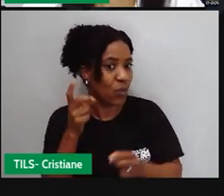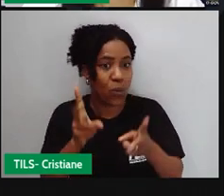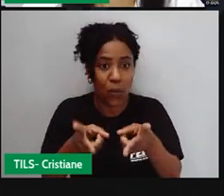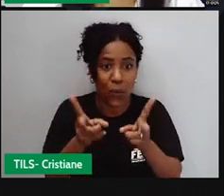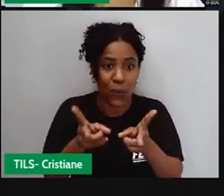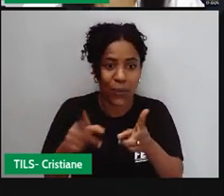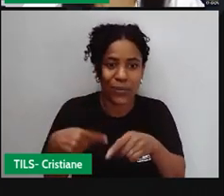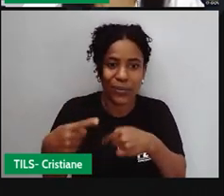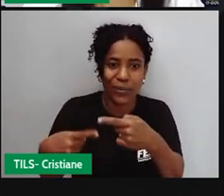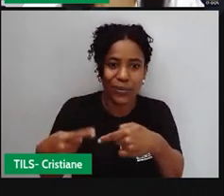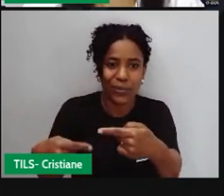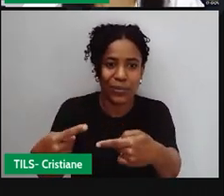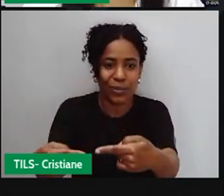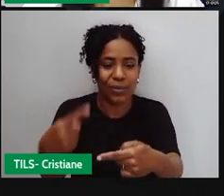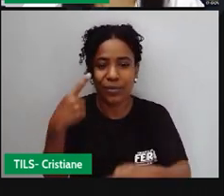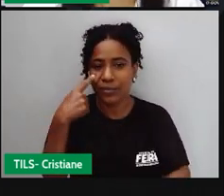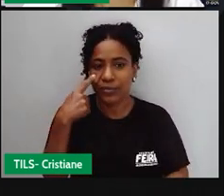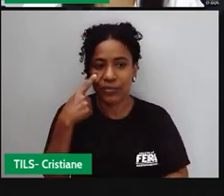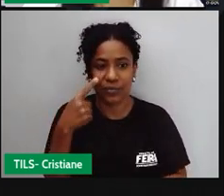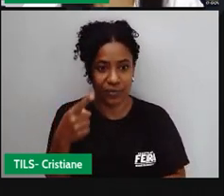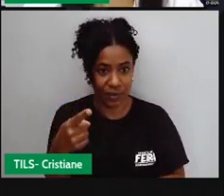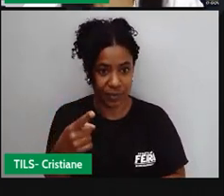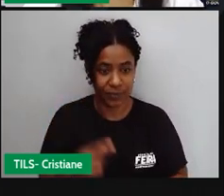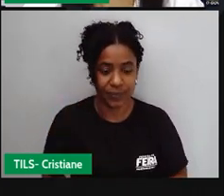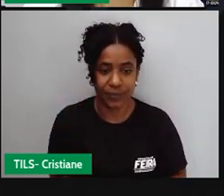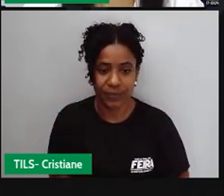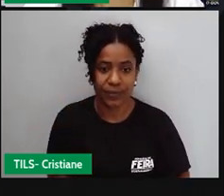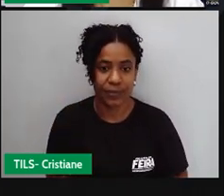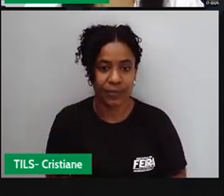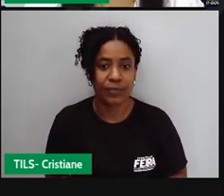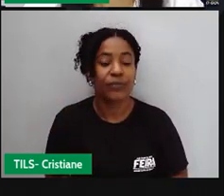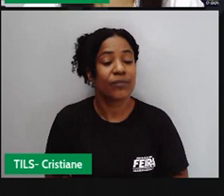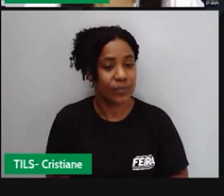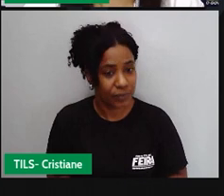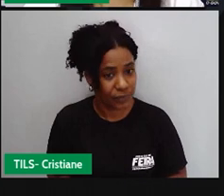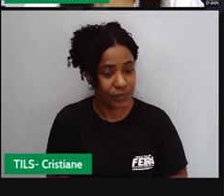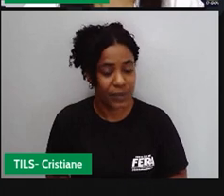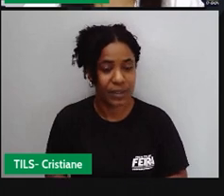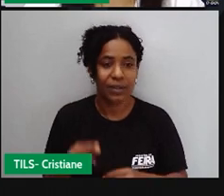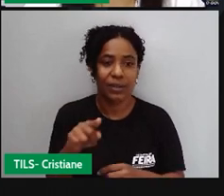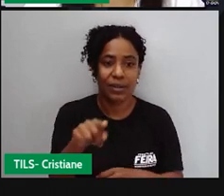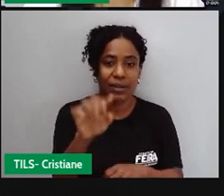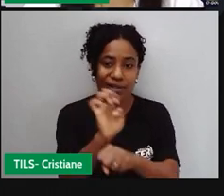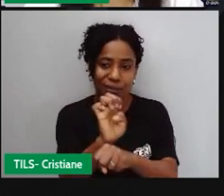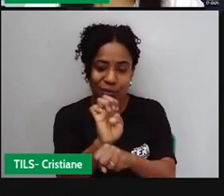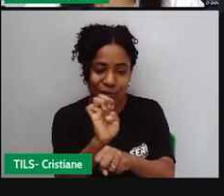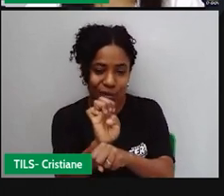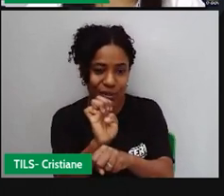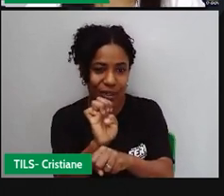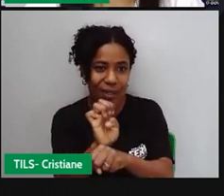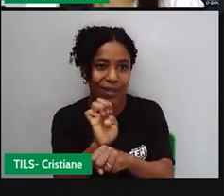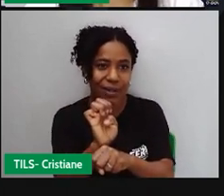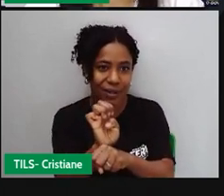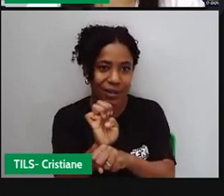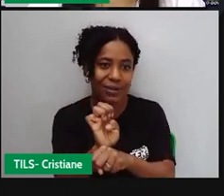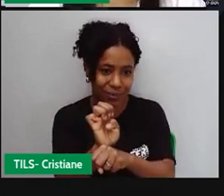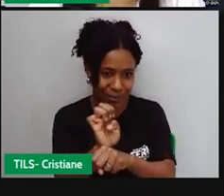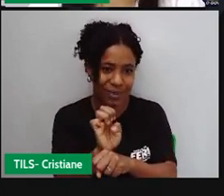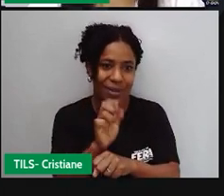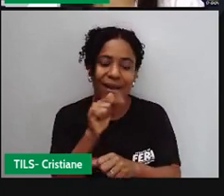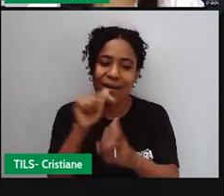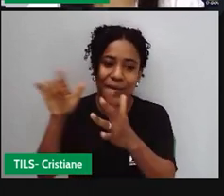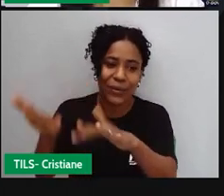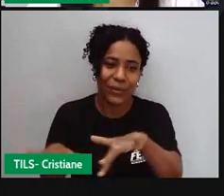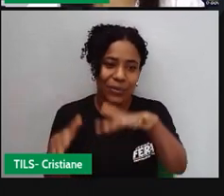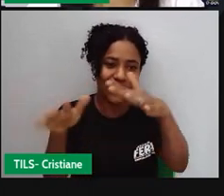a gente considera aí, assim, os estados mais litorâneos, né? Mais perto do mar, a gente observa que tem